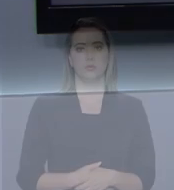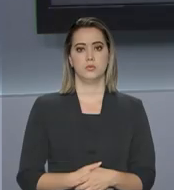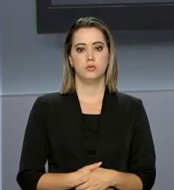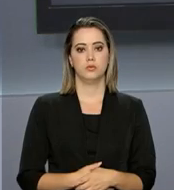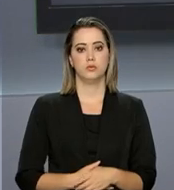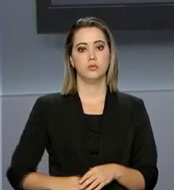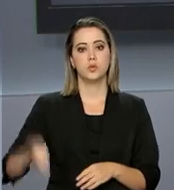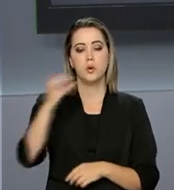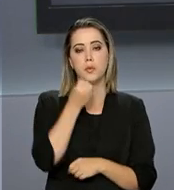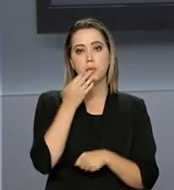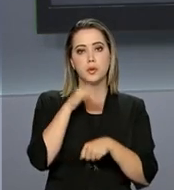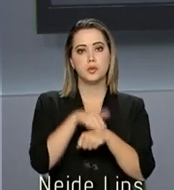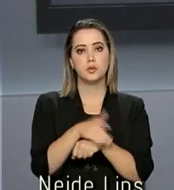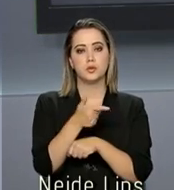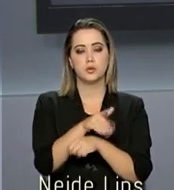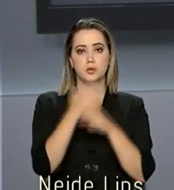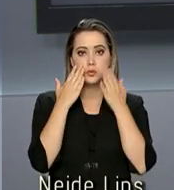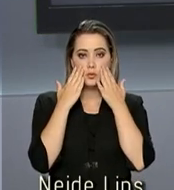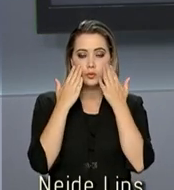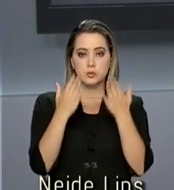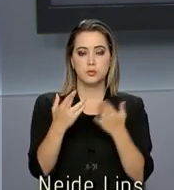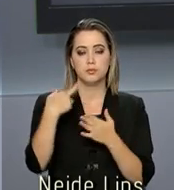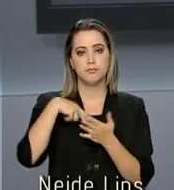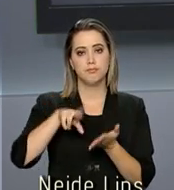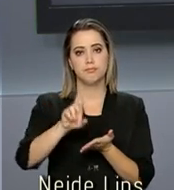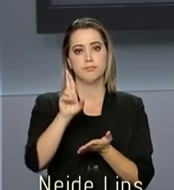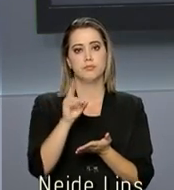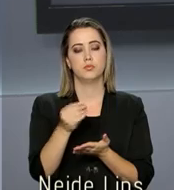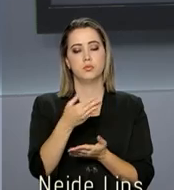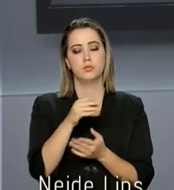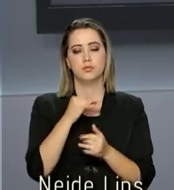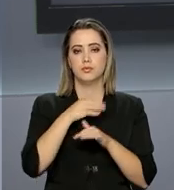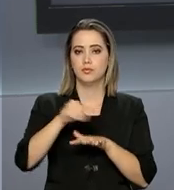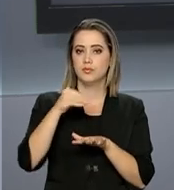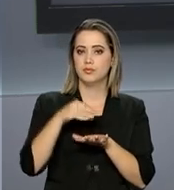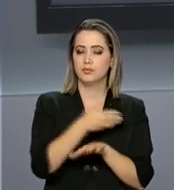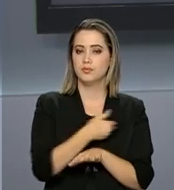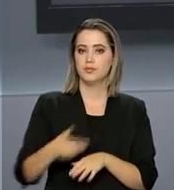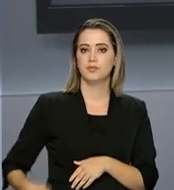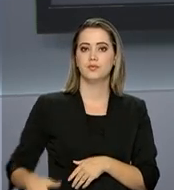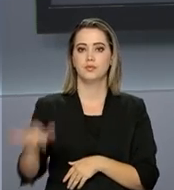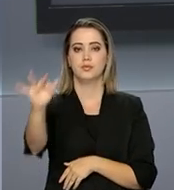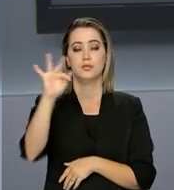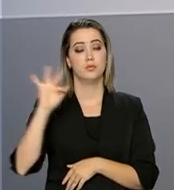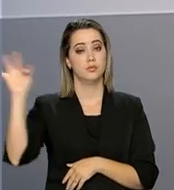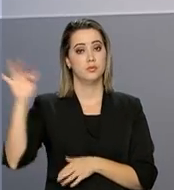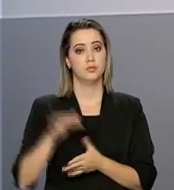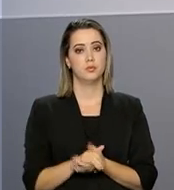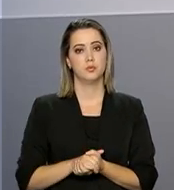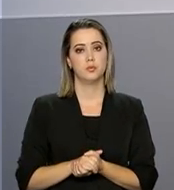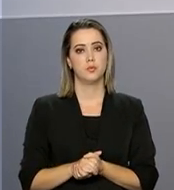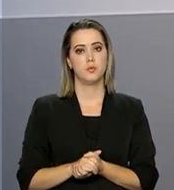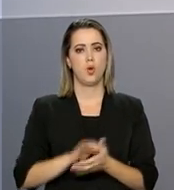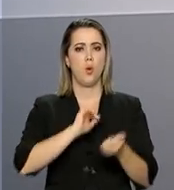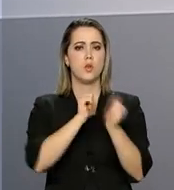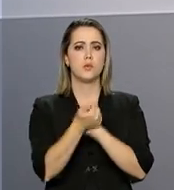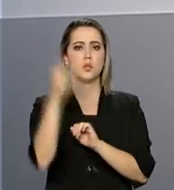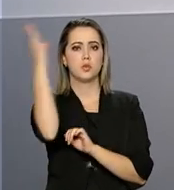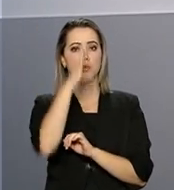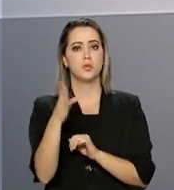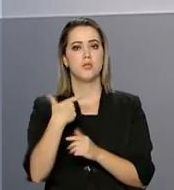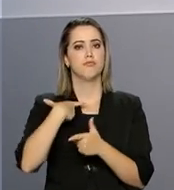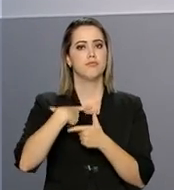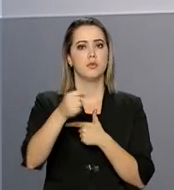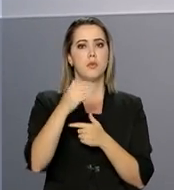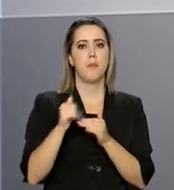Olá, boa noite. Começa agora mais um repórter NBR com as notícias do governo federal. O esporte no Brasil